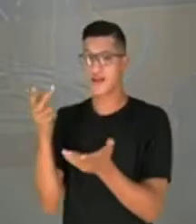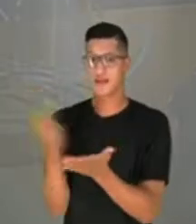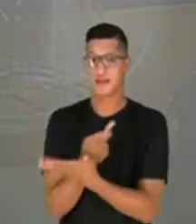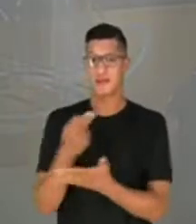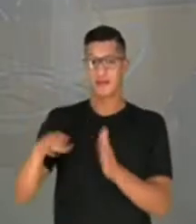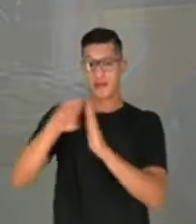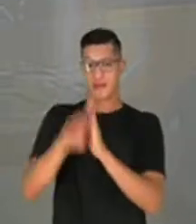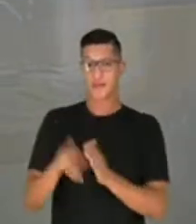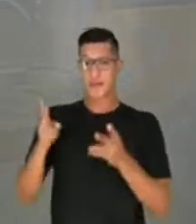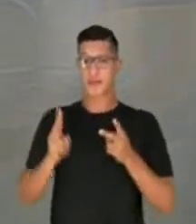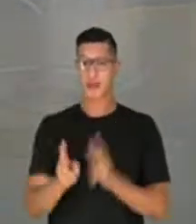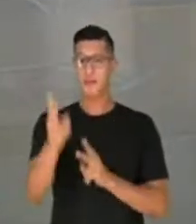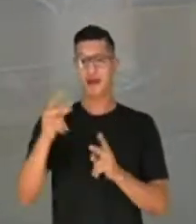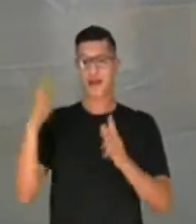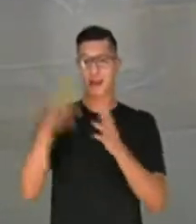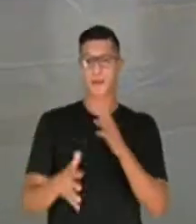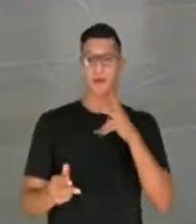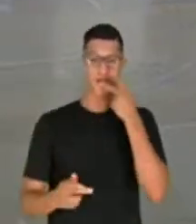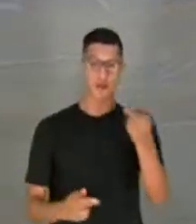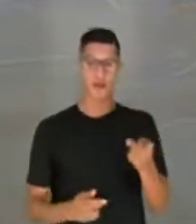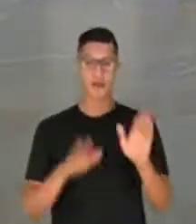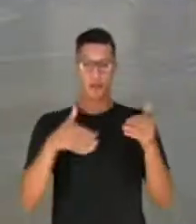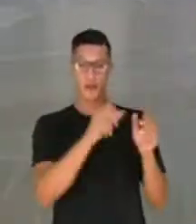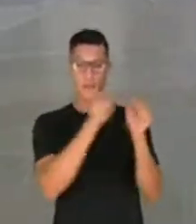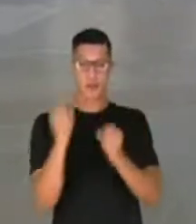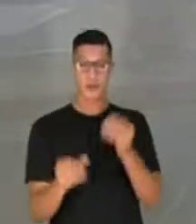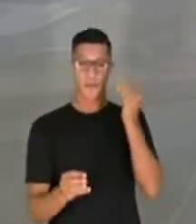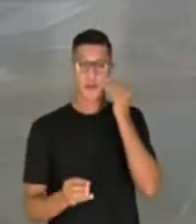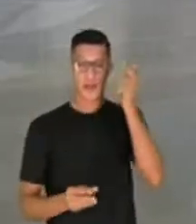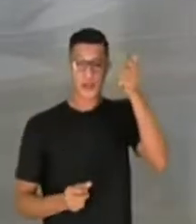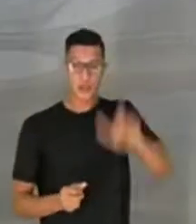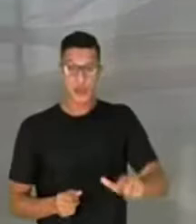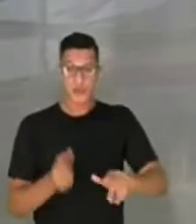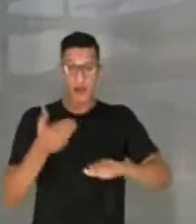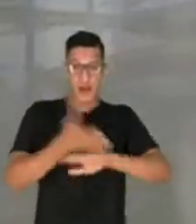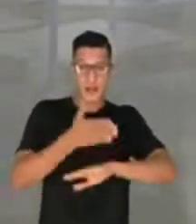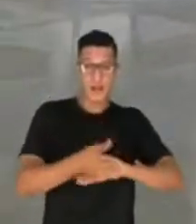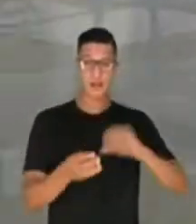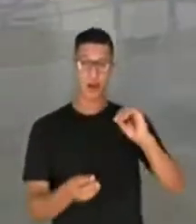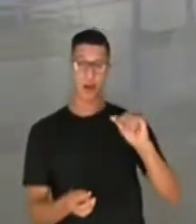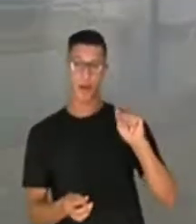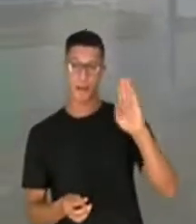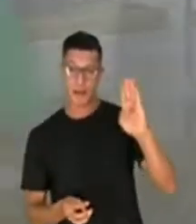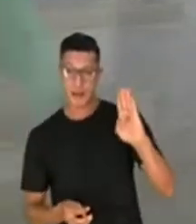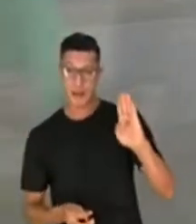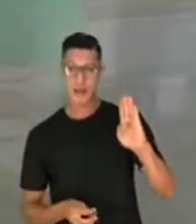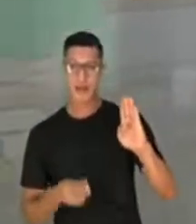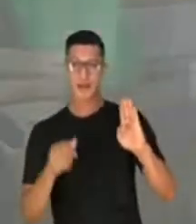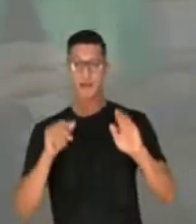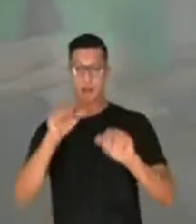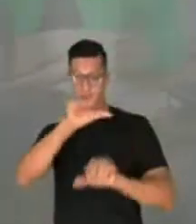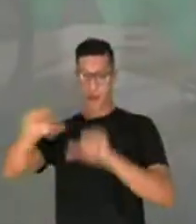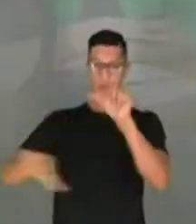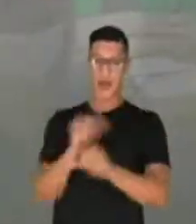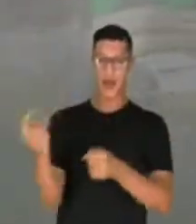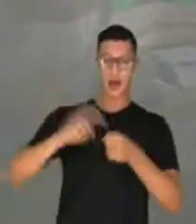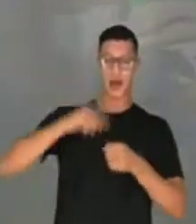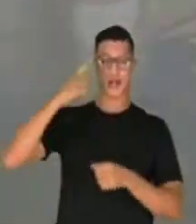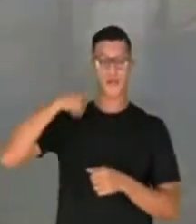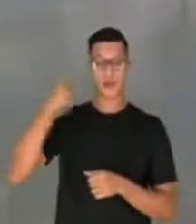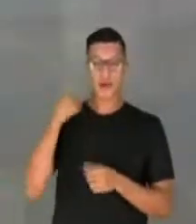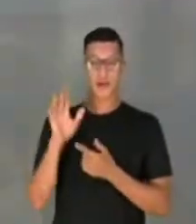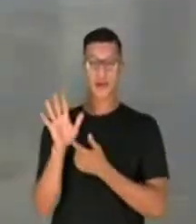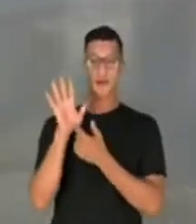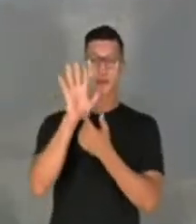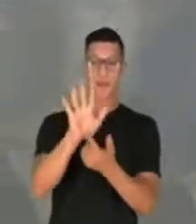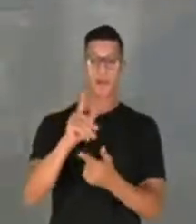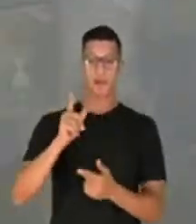Vossa excelência sempre interrompe quando eu estou falando. Vossa excelência poderia tentar novamente o acesso ao AB, tornar-se advogado, demonstrar lá